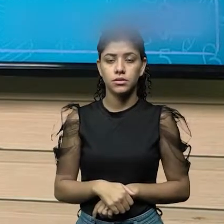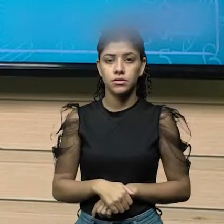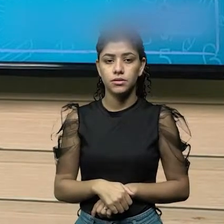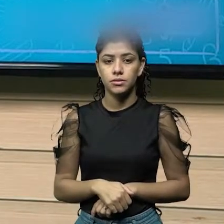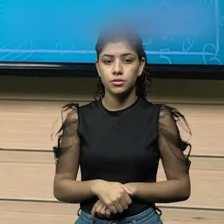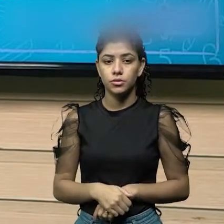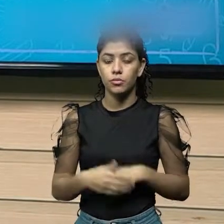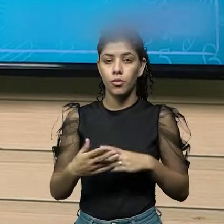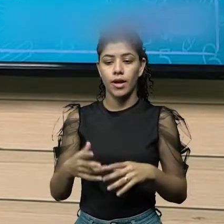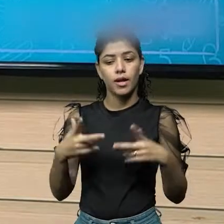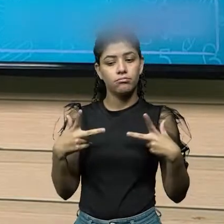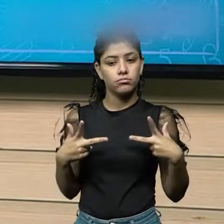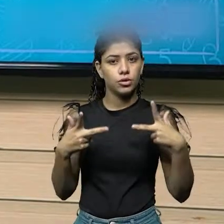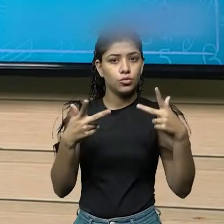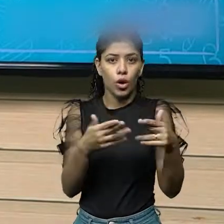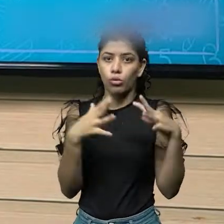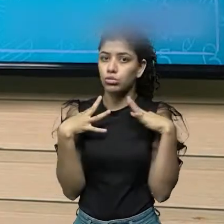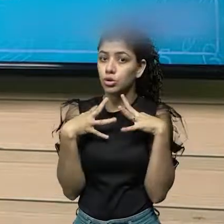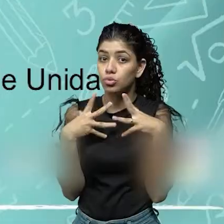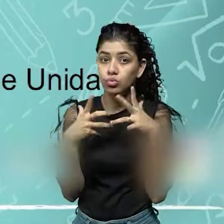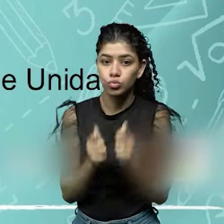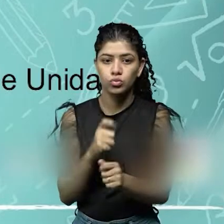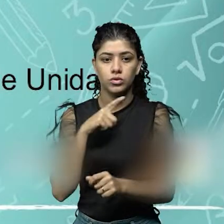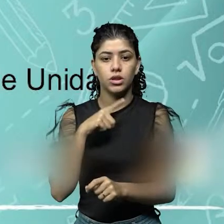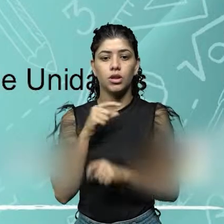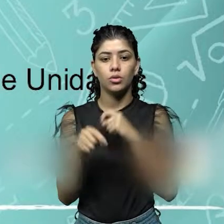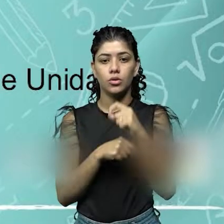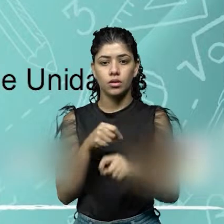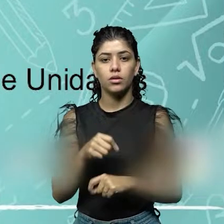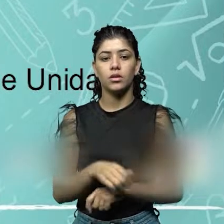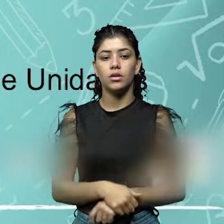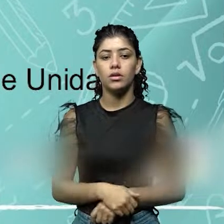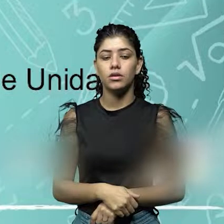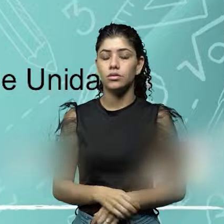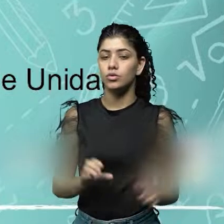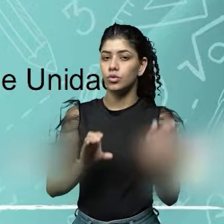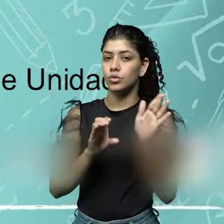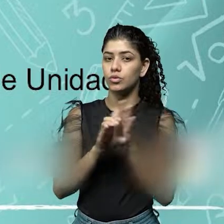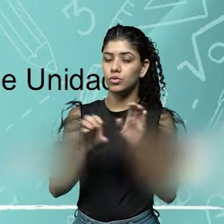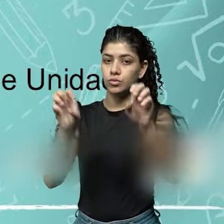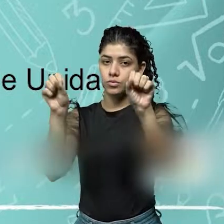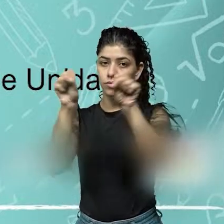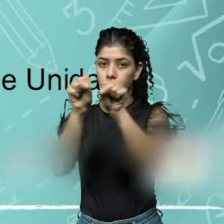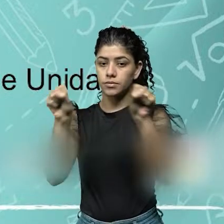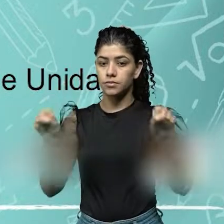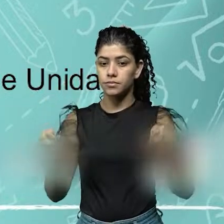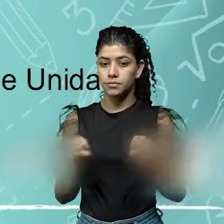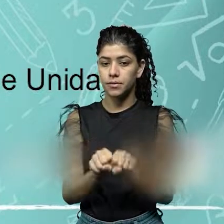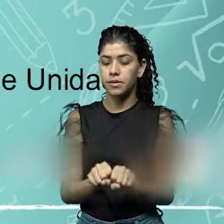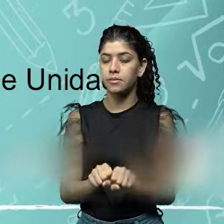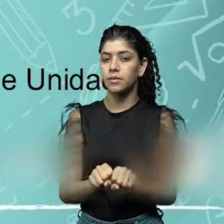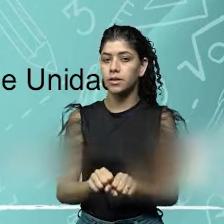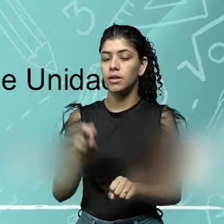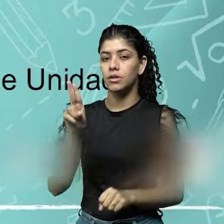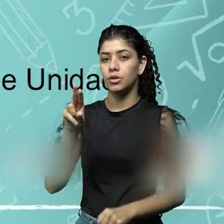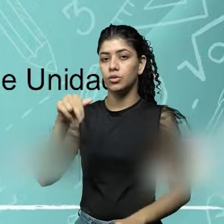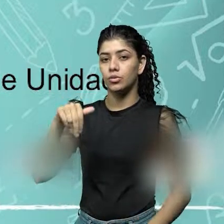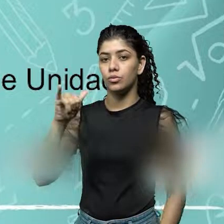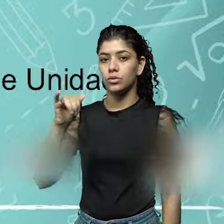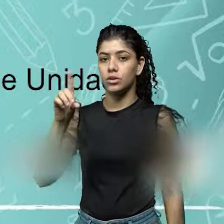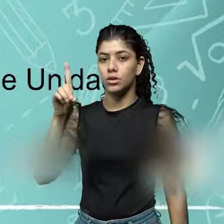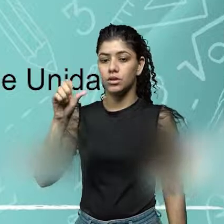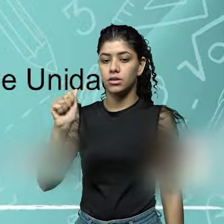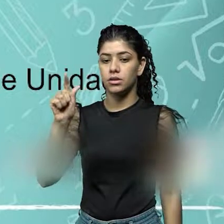padrão para todos. Aí vem o nosso sistema internacional de unidades, mais conhecido como